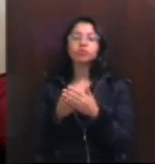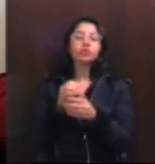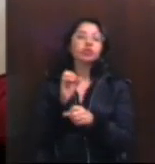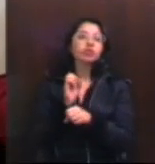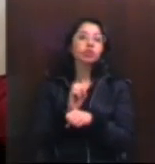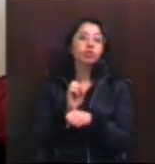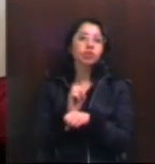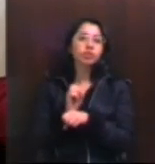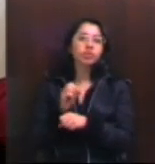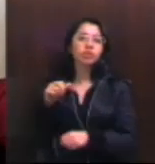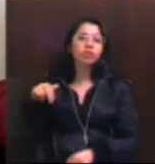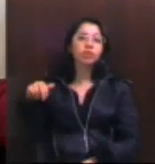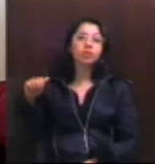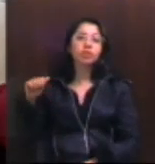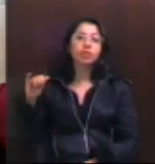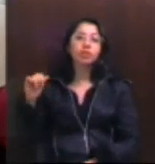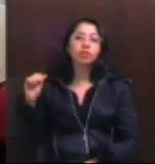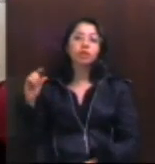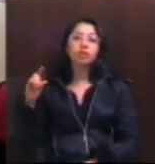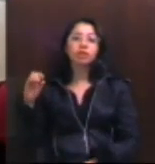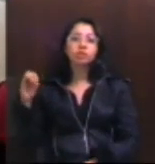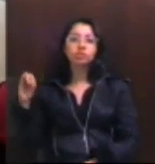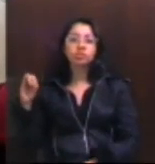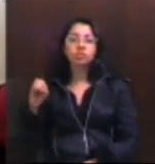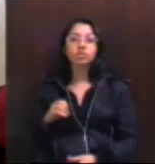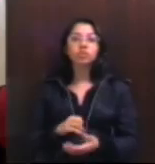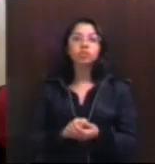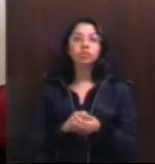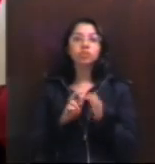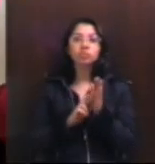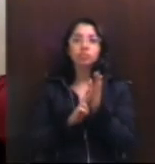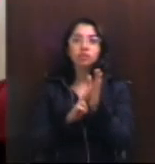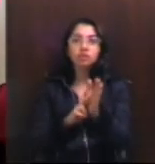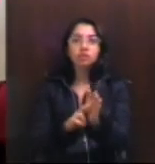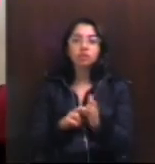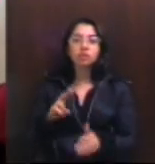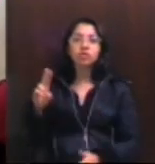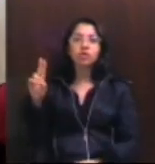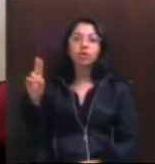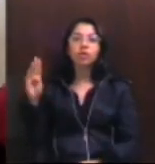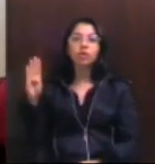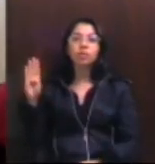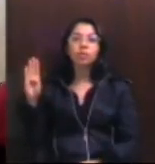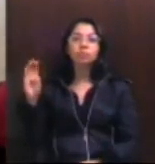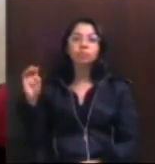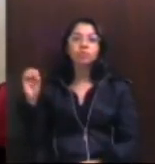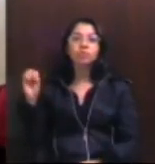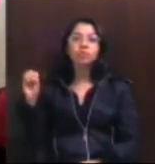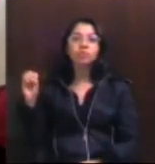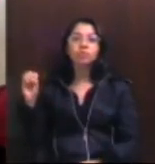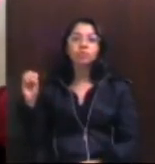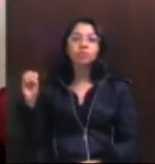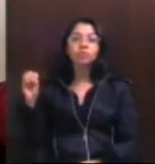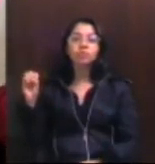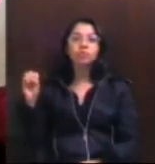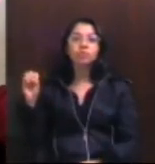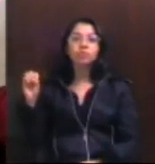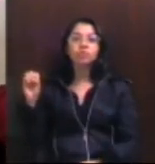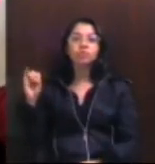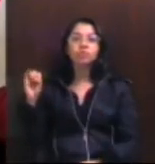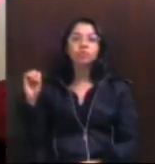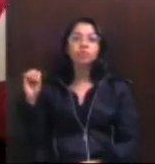Souza, a Nayade Salinos, e a senhora representante da UBS, desculpa, é a UBS, faltando a Nayade,